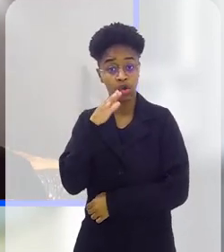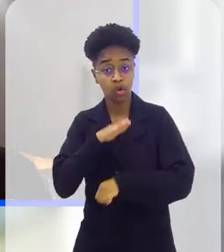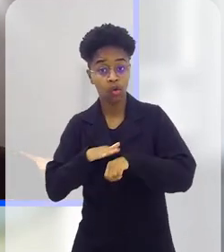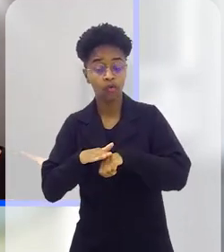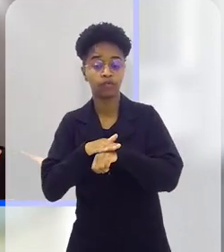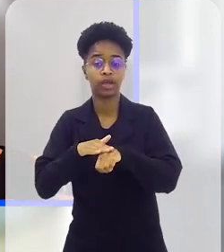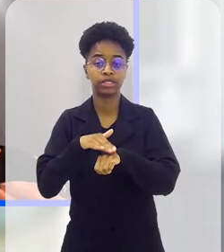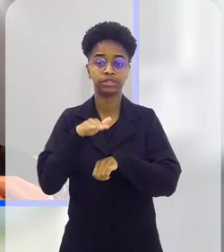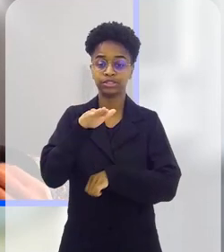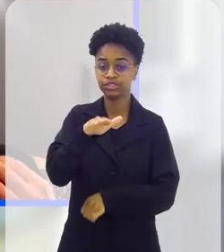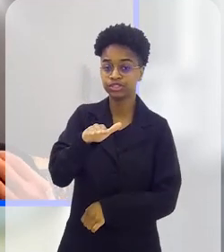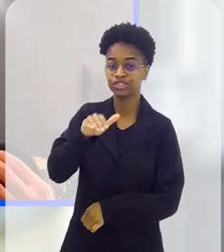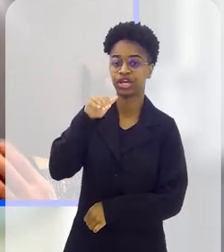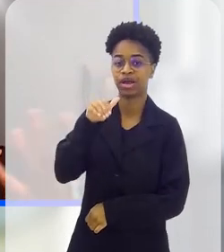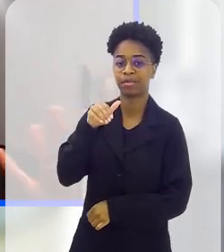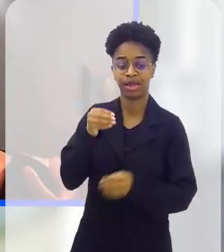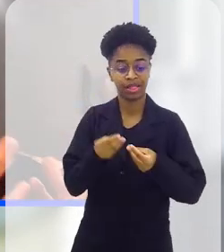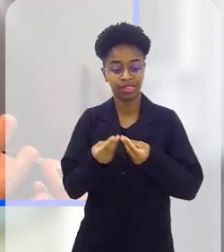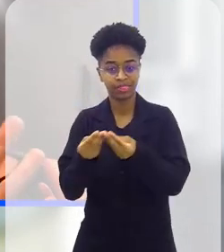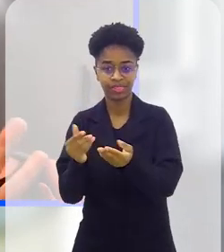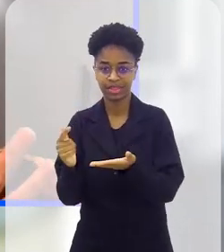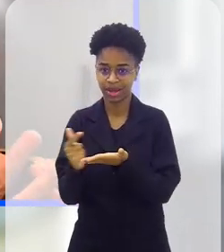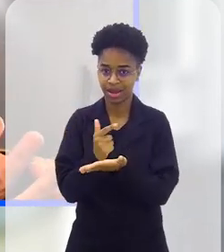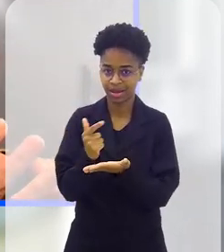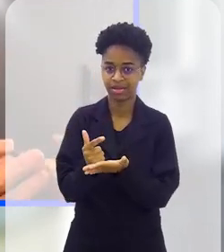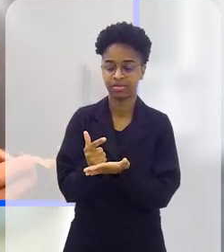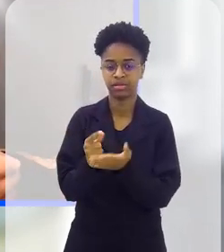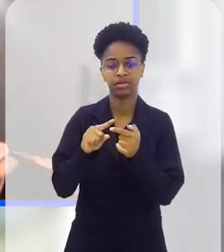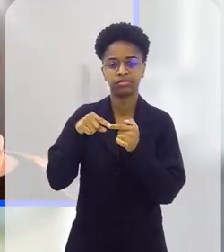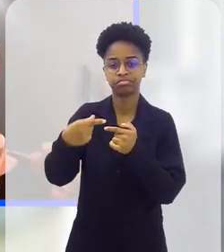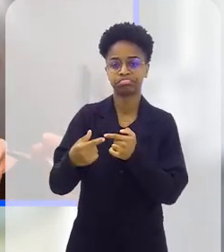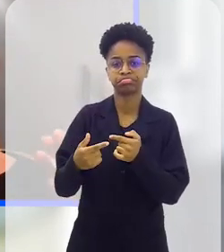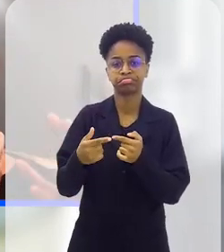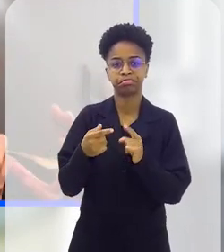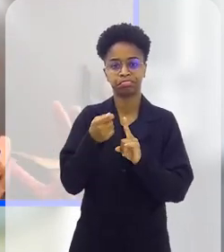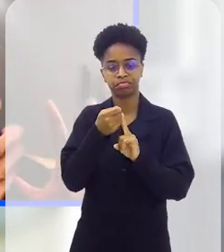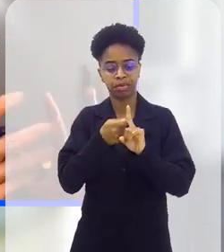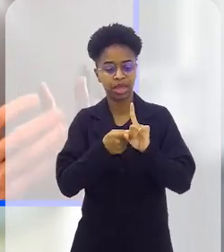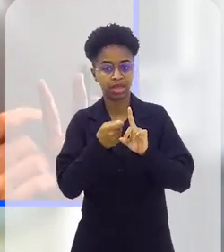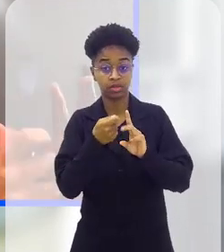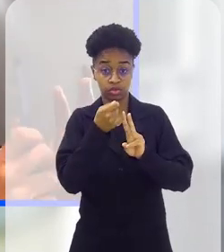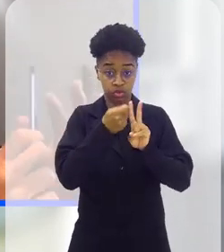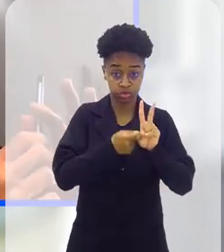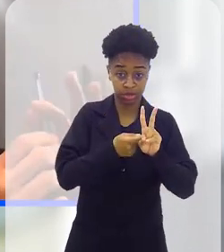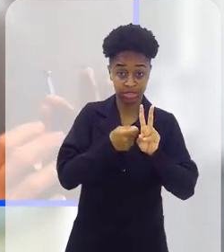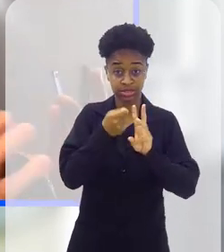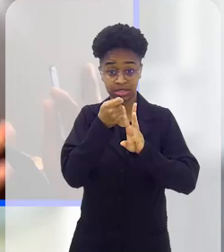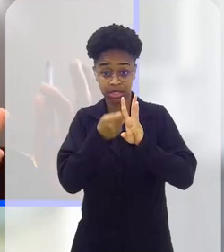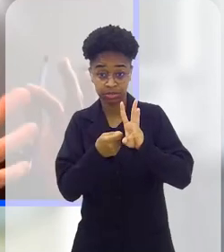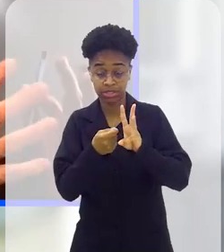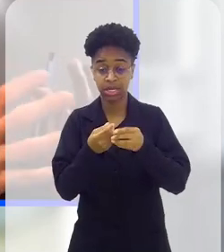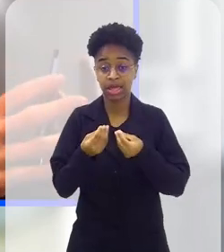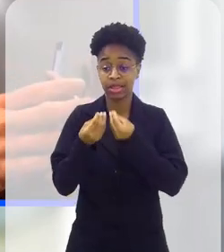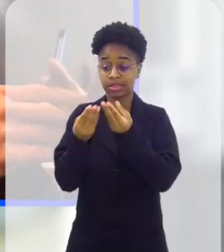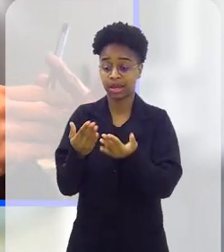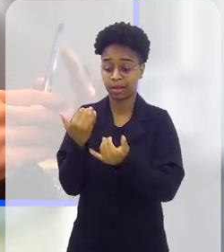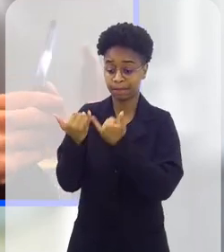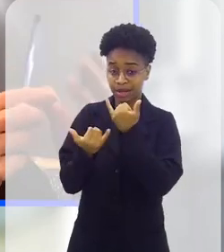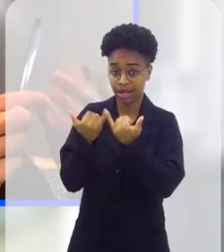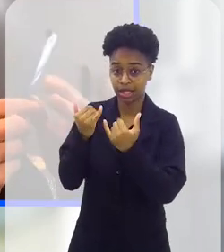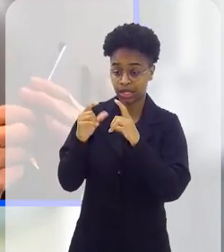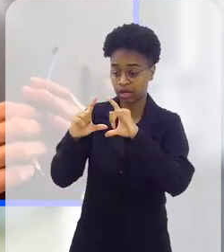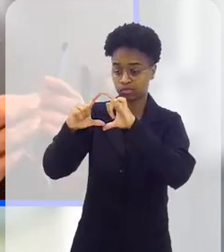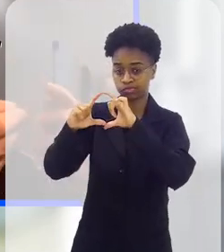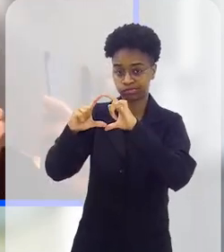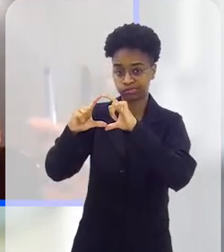conversar, vai chamar, vai dar um livrinho para com dois, três meses colocar uma argolinha na mão e o